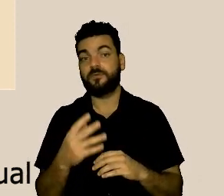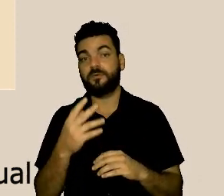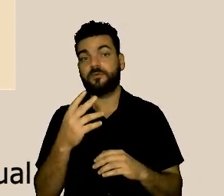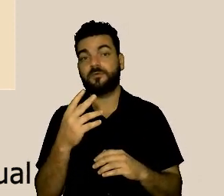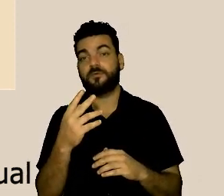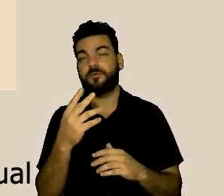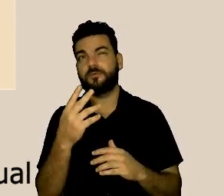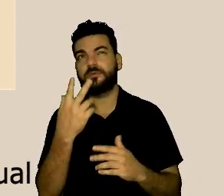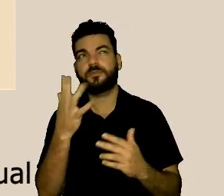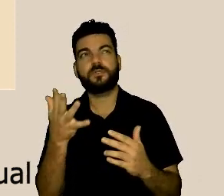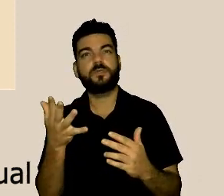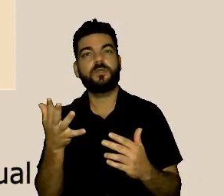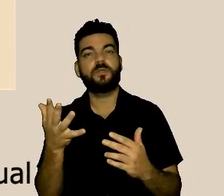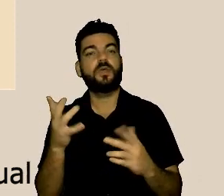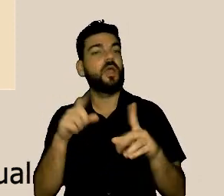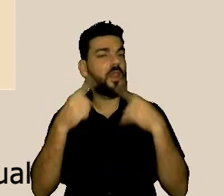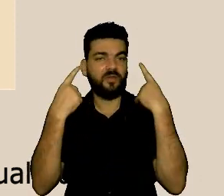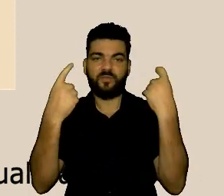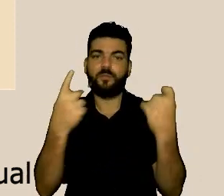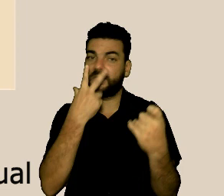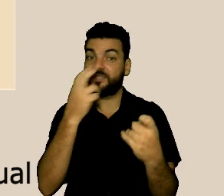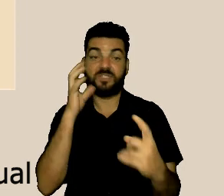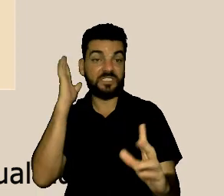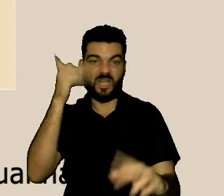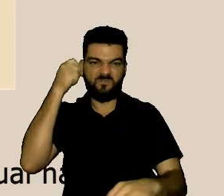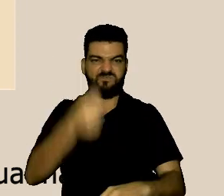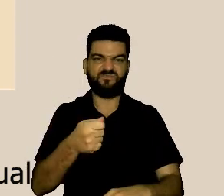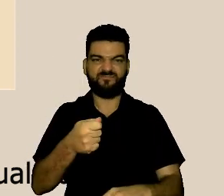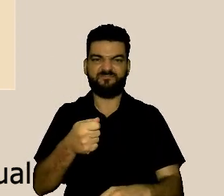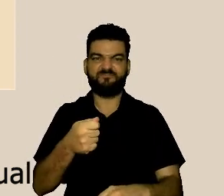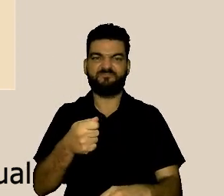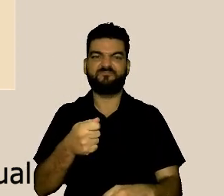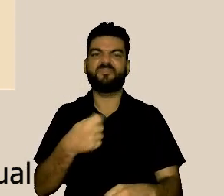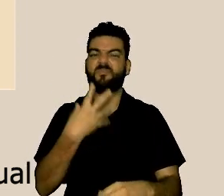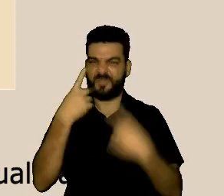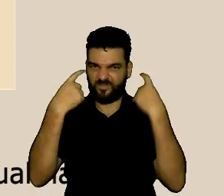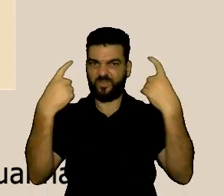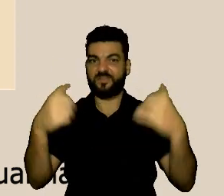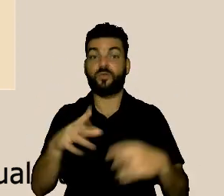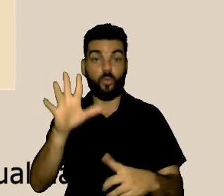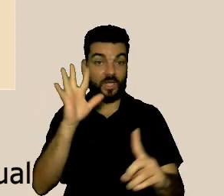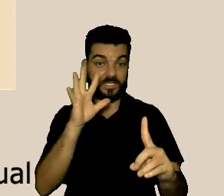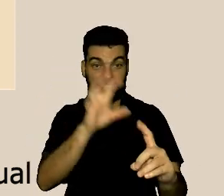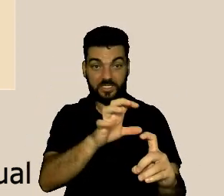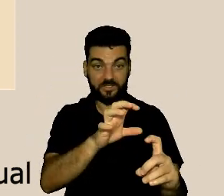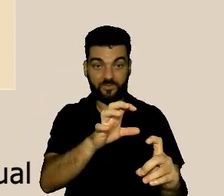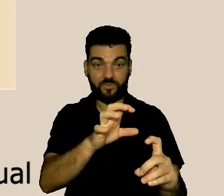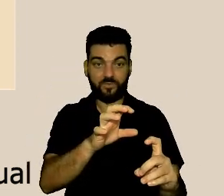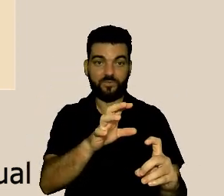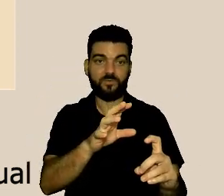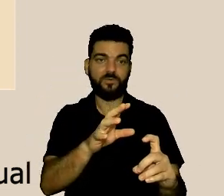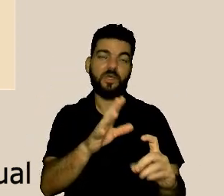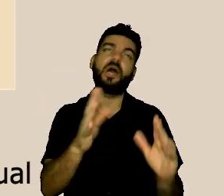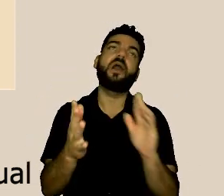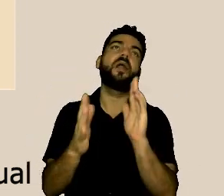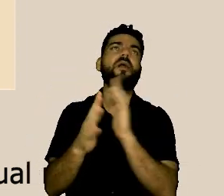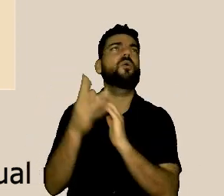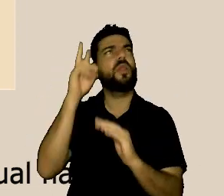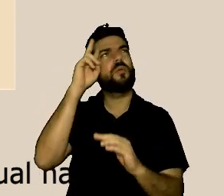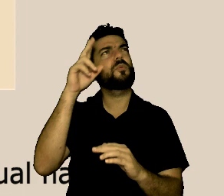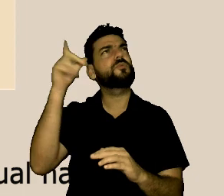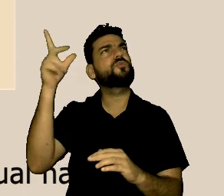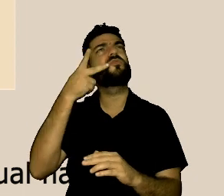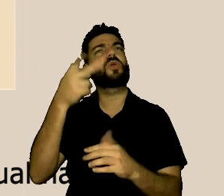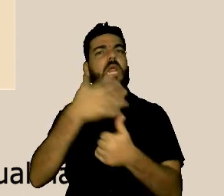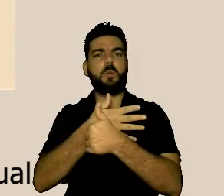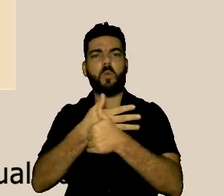ela é violenta porque o assédio se a gente pensar ele não é moral como diz um palestrante que eu disse ele